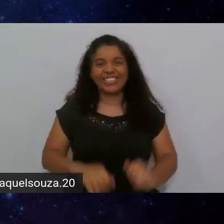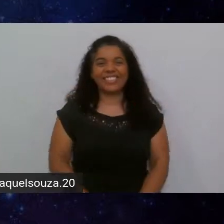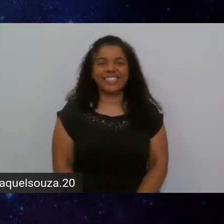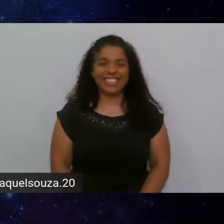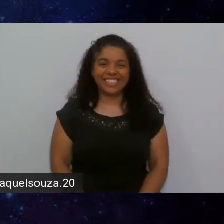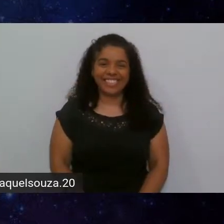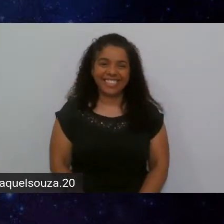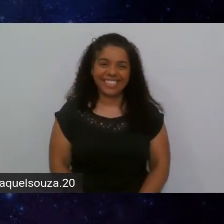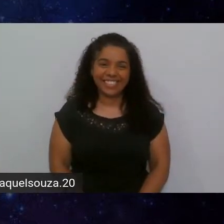tchau